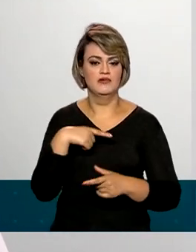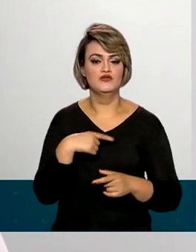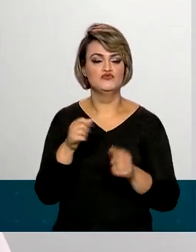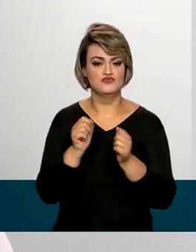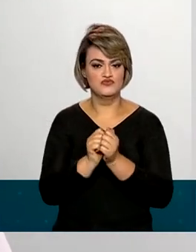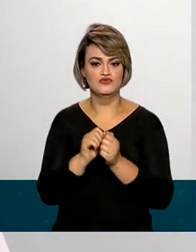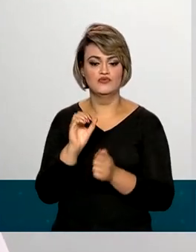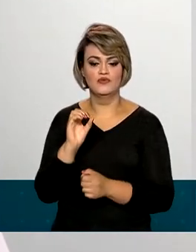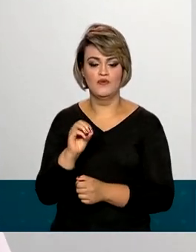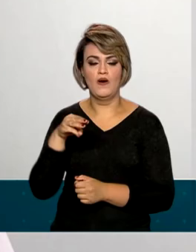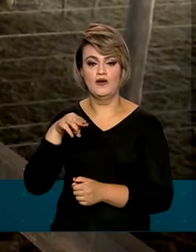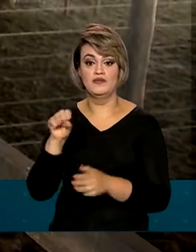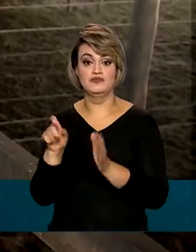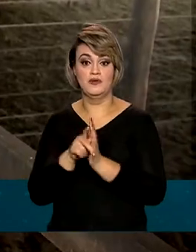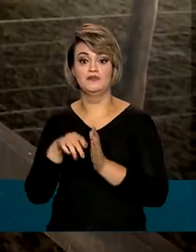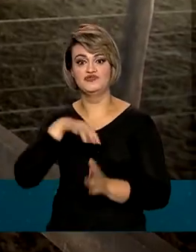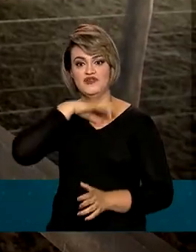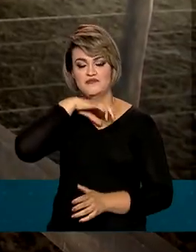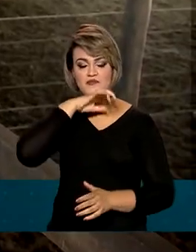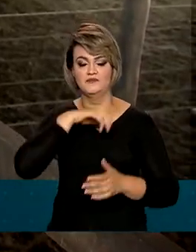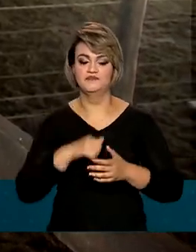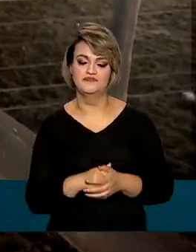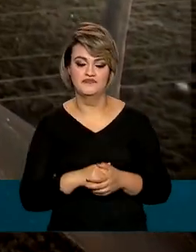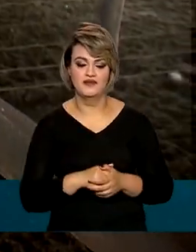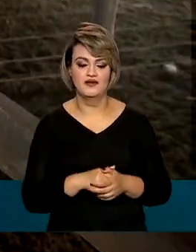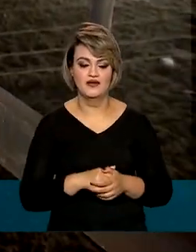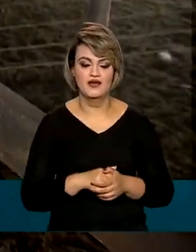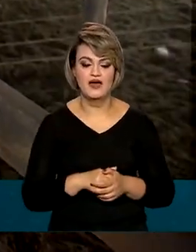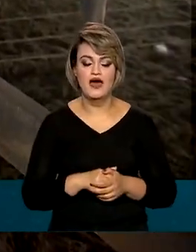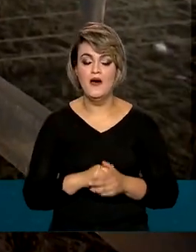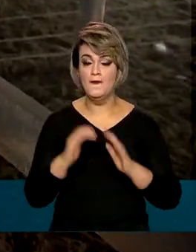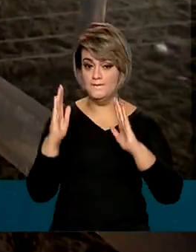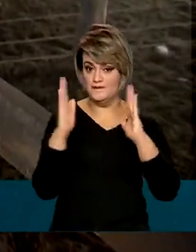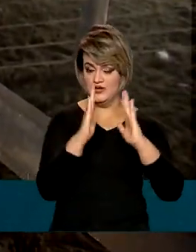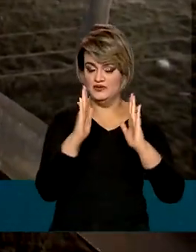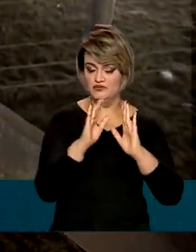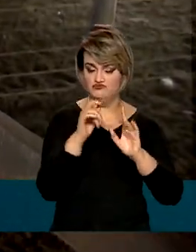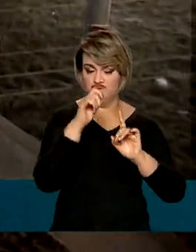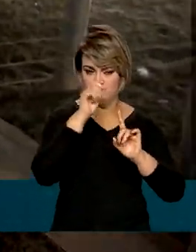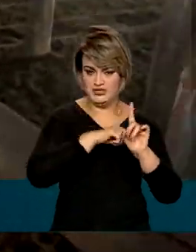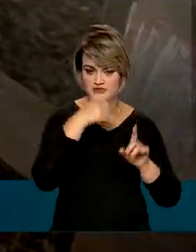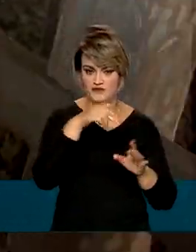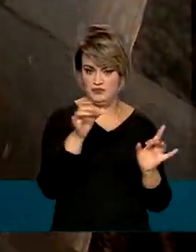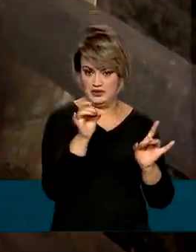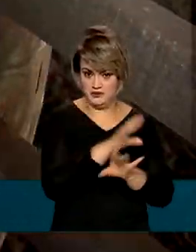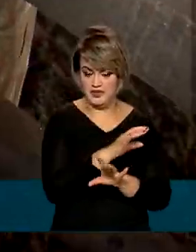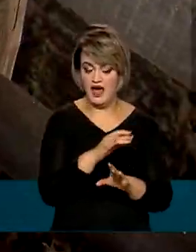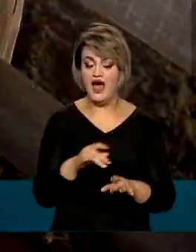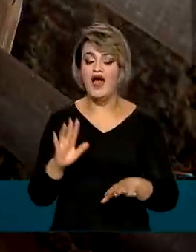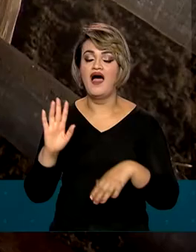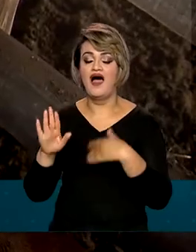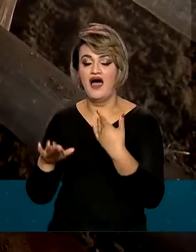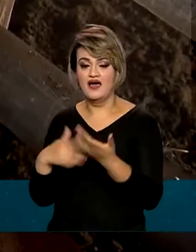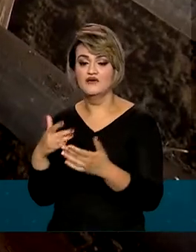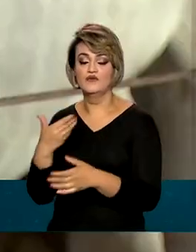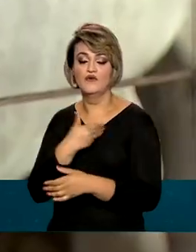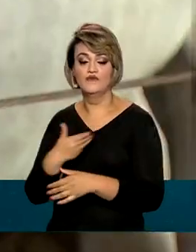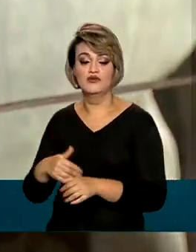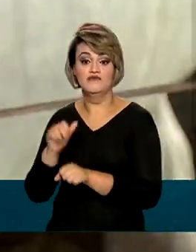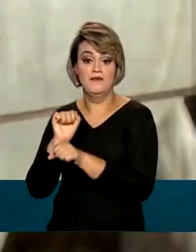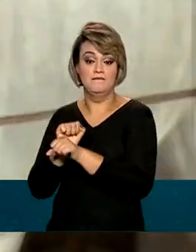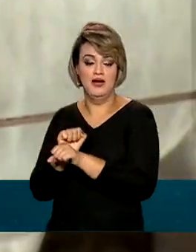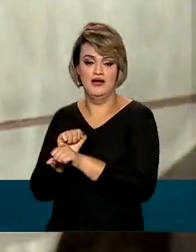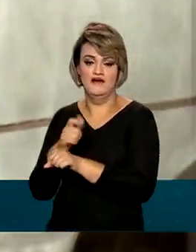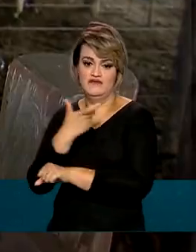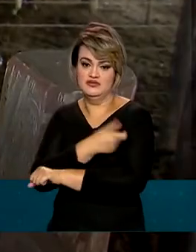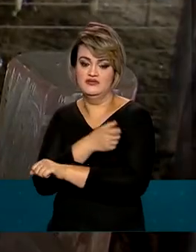Mundial de Saúde Animal. Após a última etapa da vacinação em novembro, o governo vai suspender a imunização contra